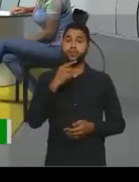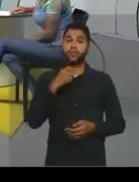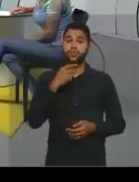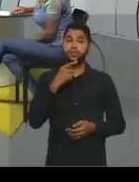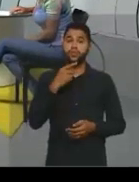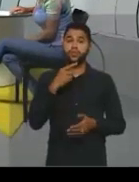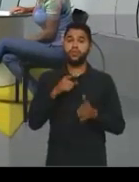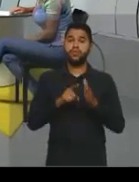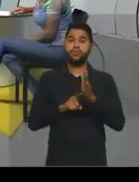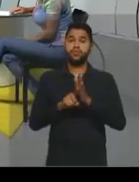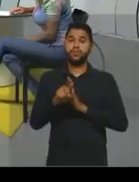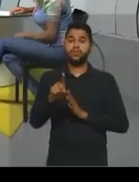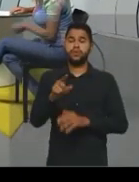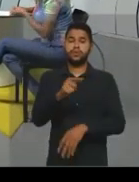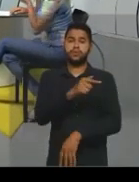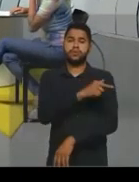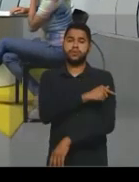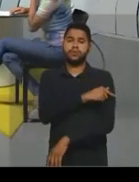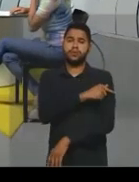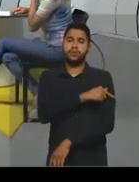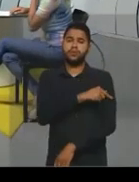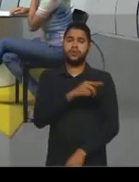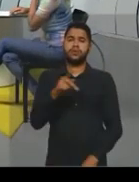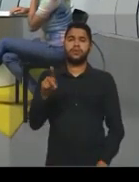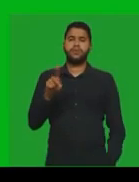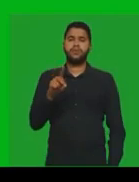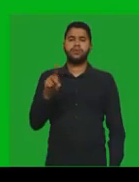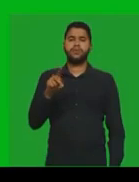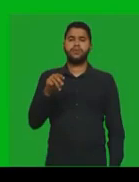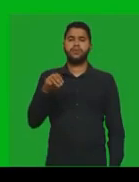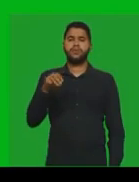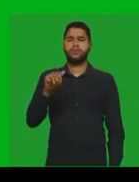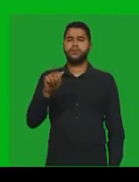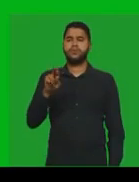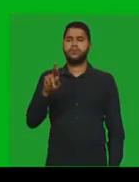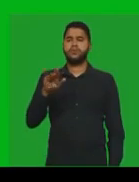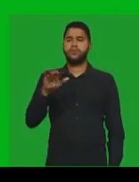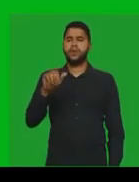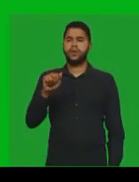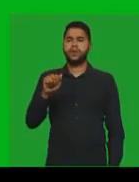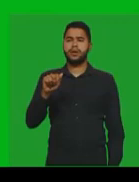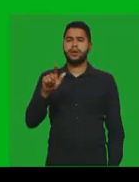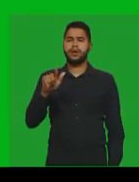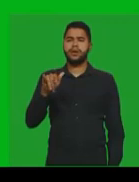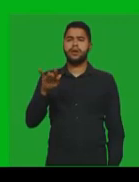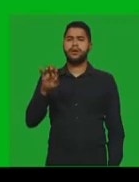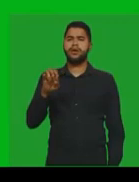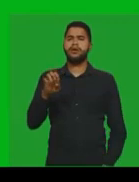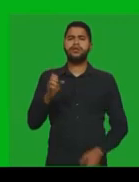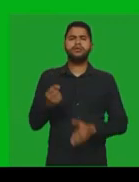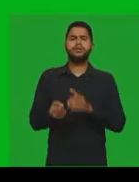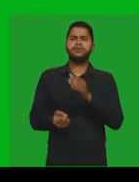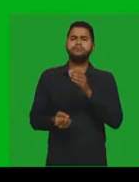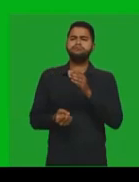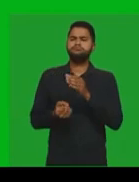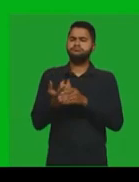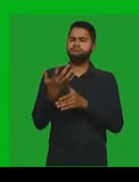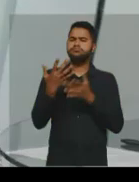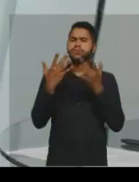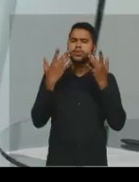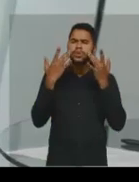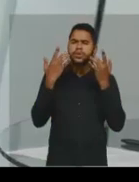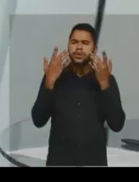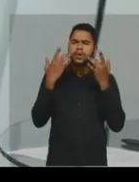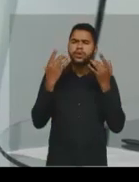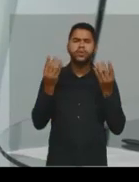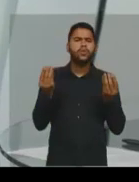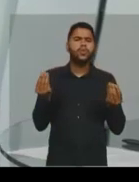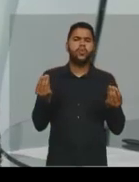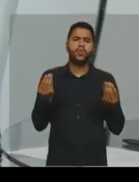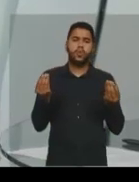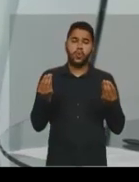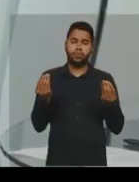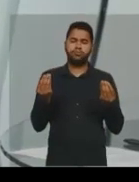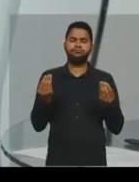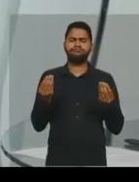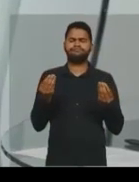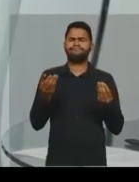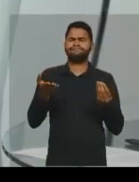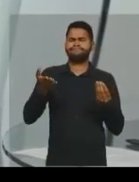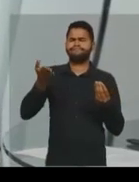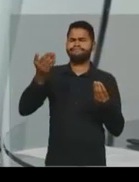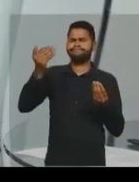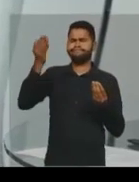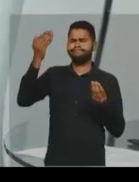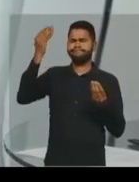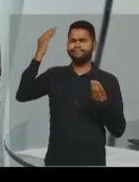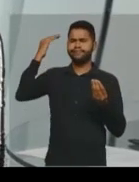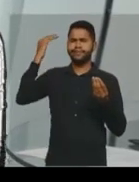dúvida de sétimo ano. Professora Maria Alice, como surgiu o teatro? Olha, o teatro, ele surge na Grécia Antiga,